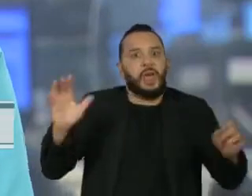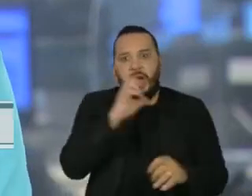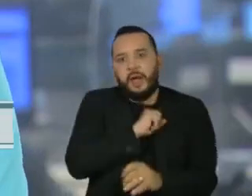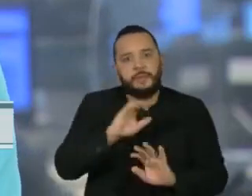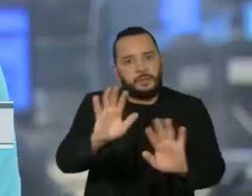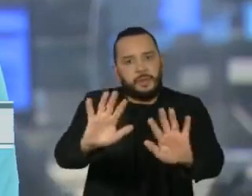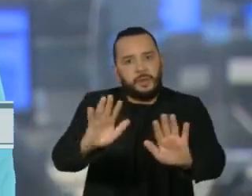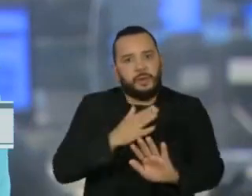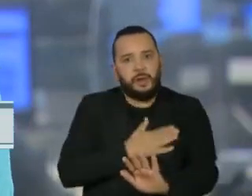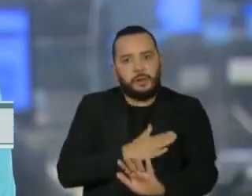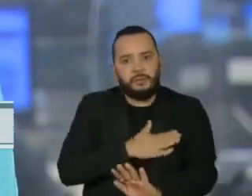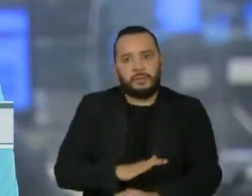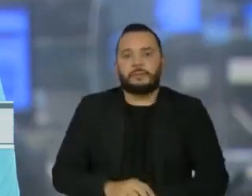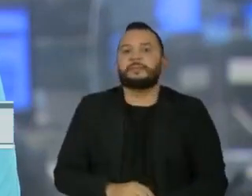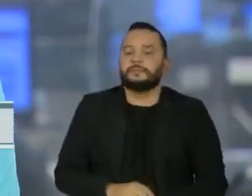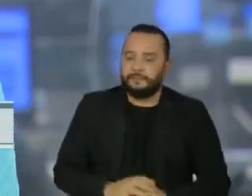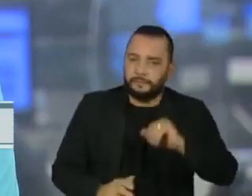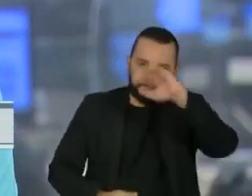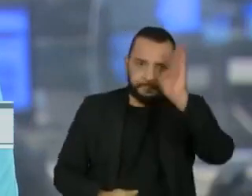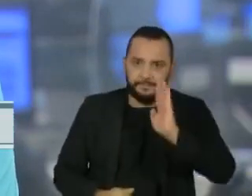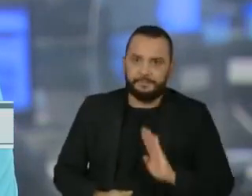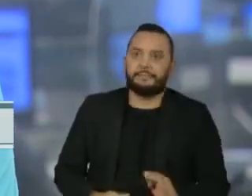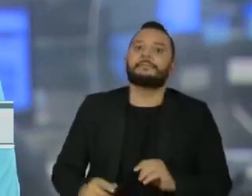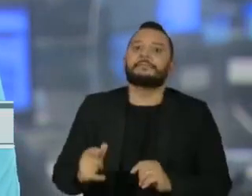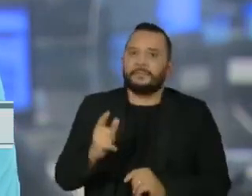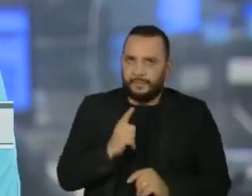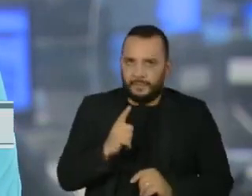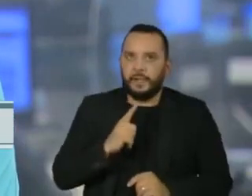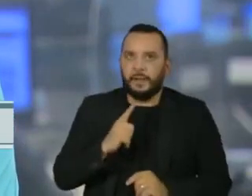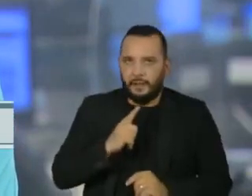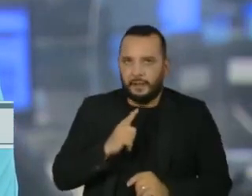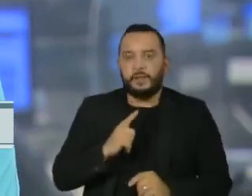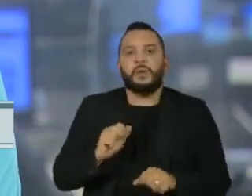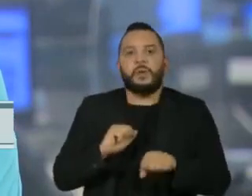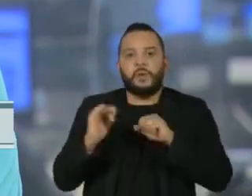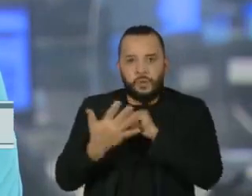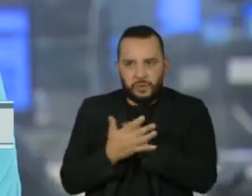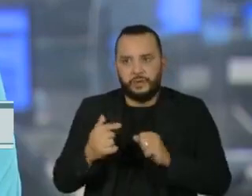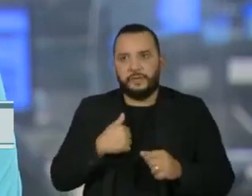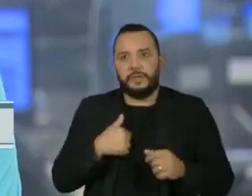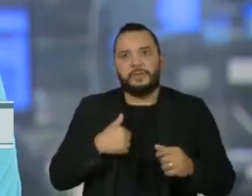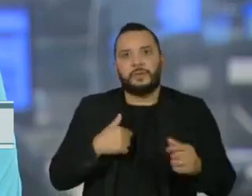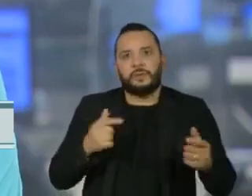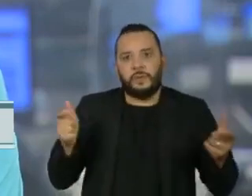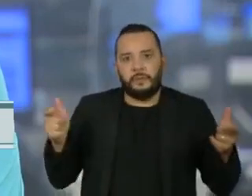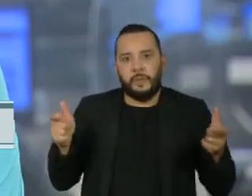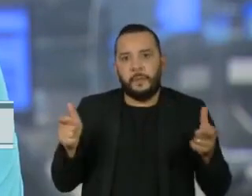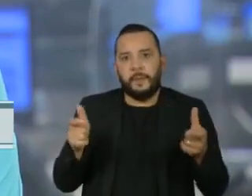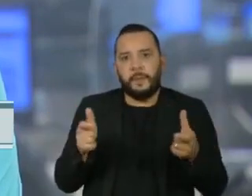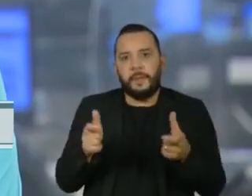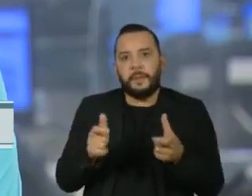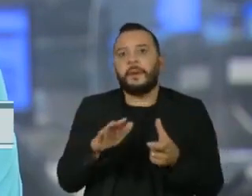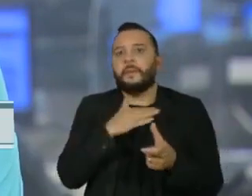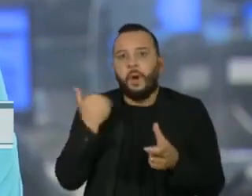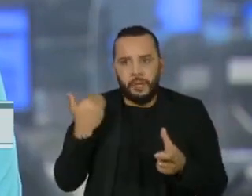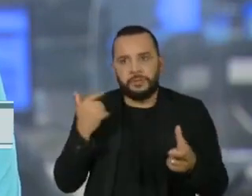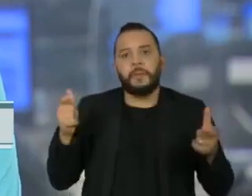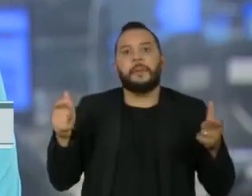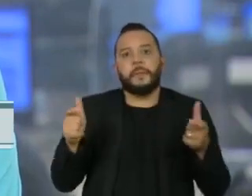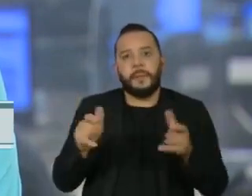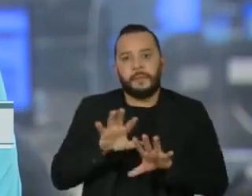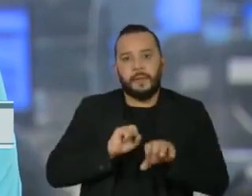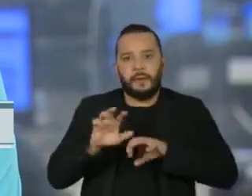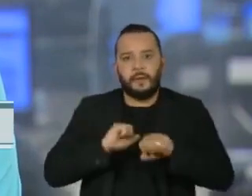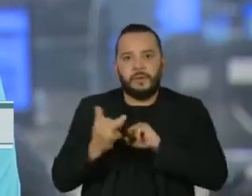O Brasil mantém o ritmo de queda das médias e casos de vítimas da Covid-19. Mais de